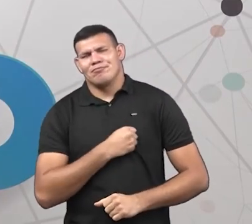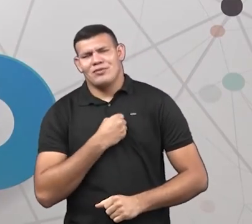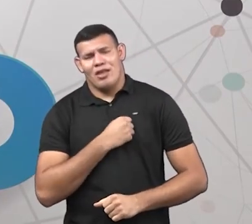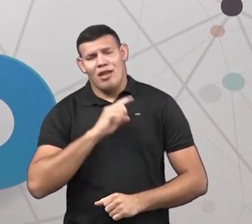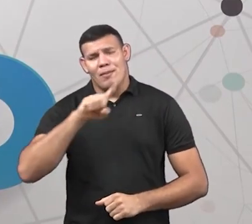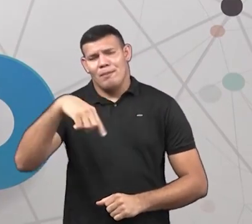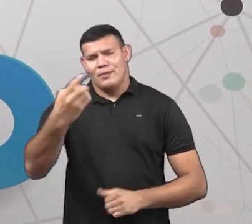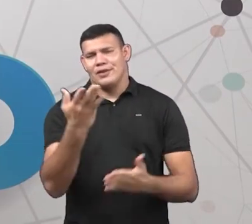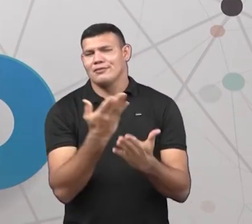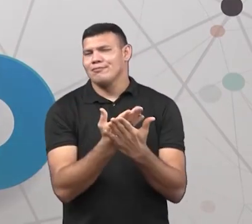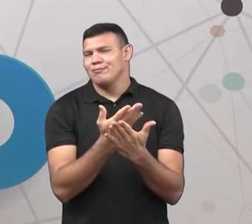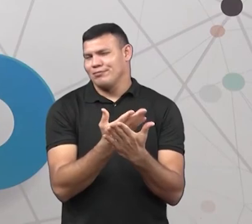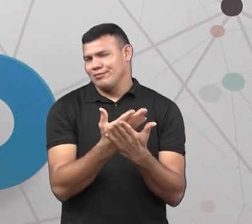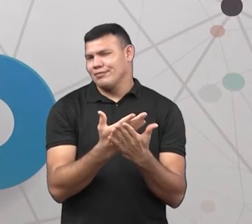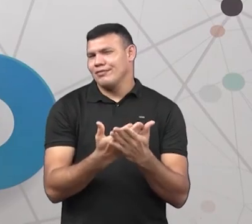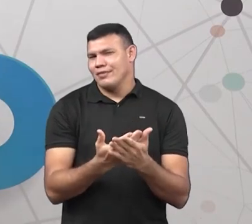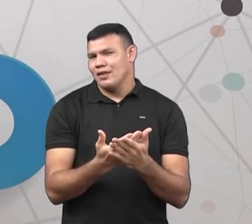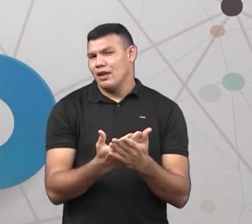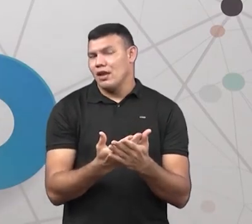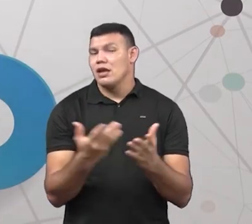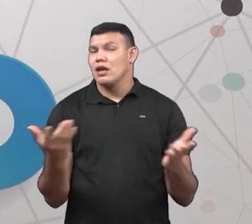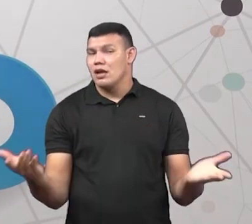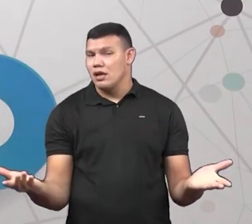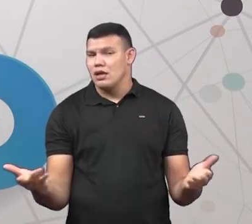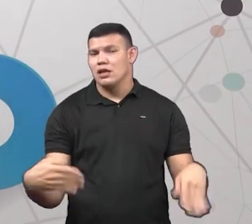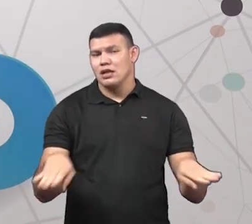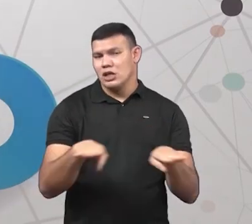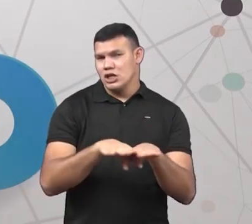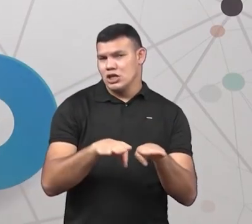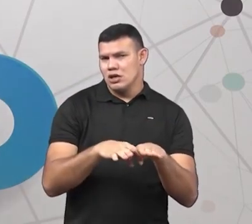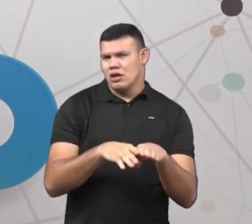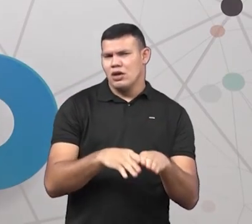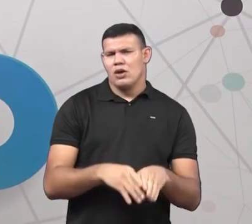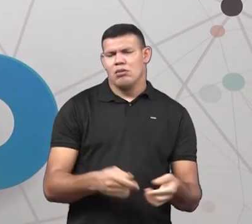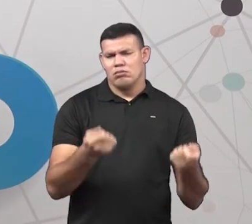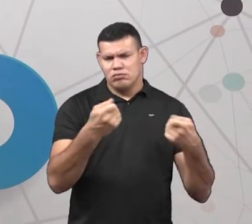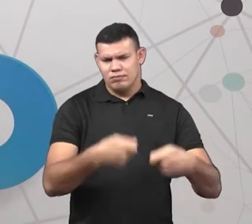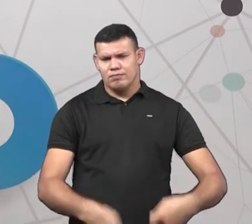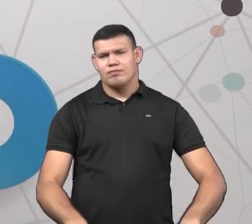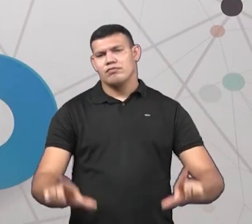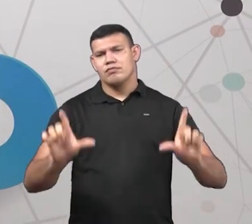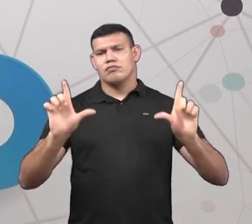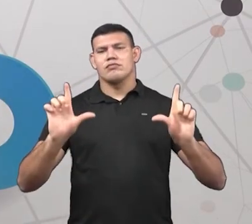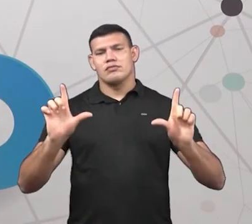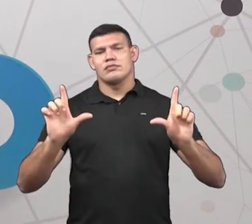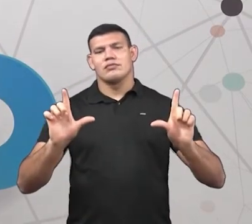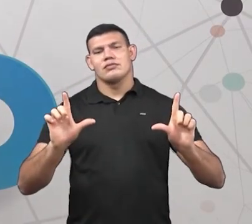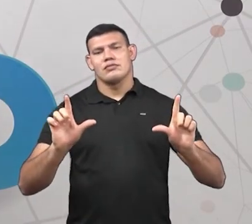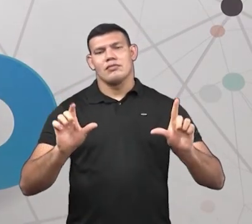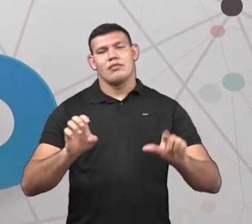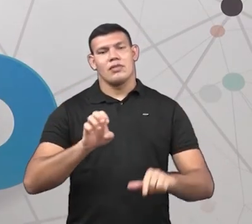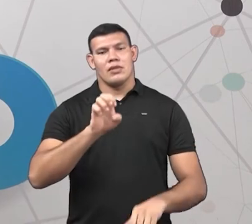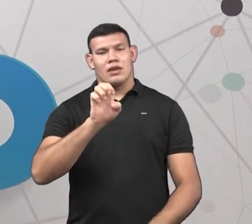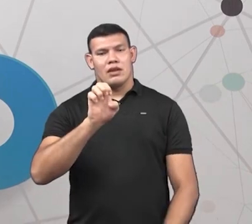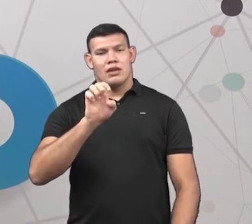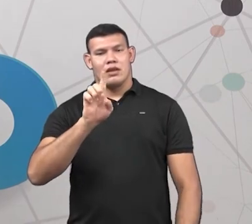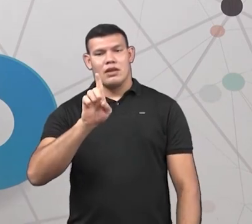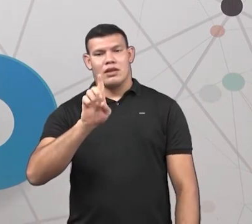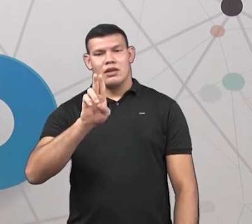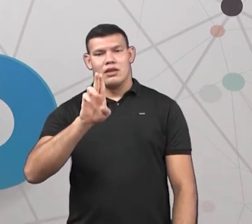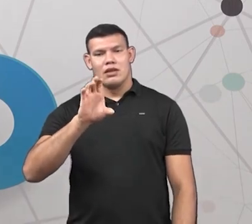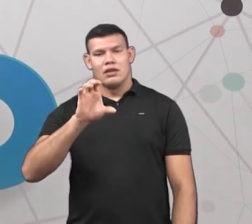a próxima. E pra assistir essa e outras aulas, vocês acessem a nossa plataforma Eduque.